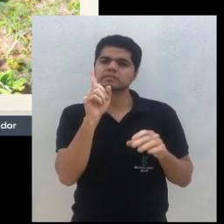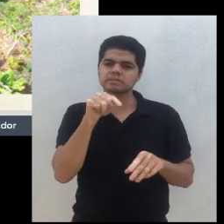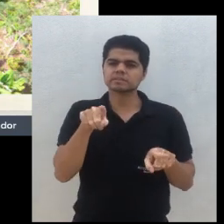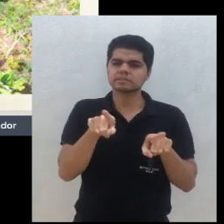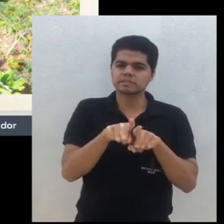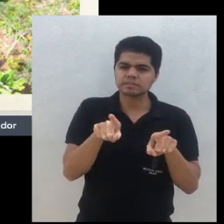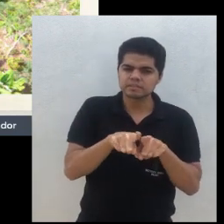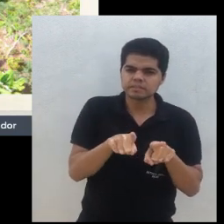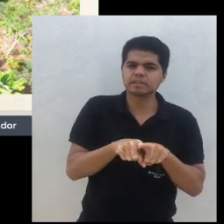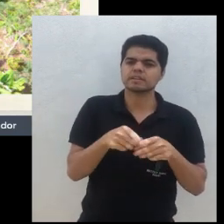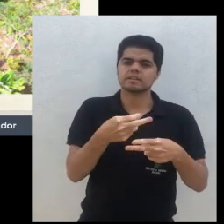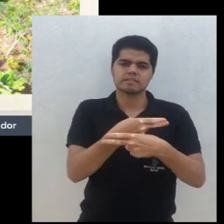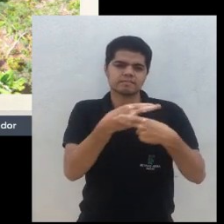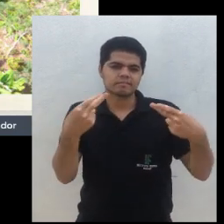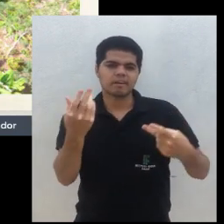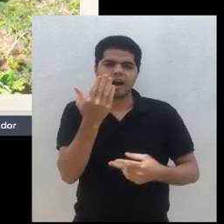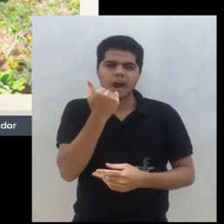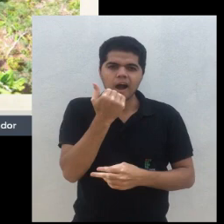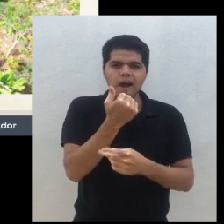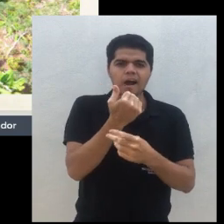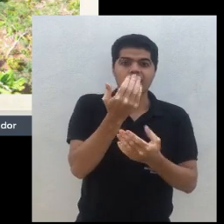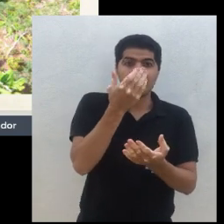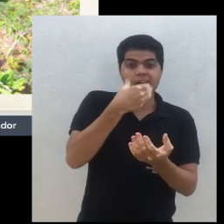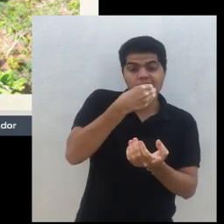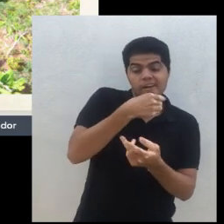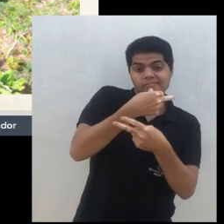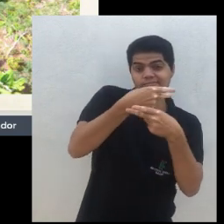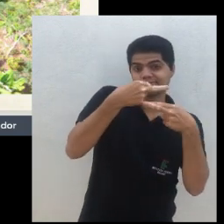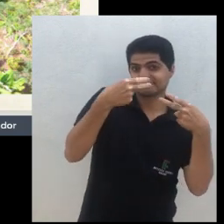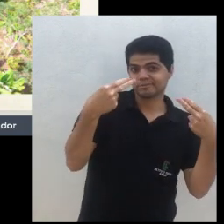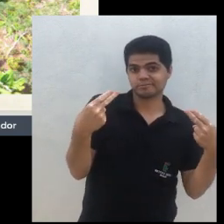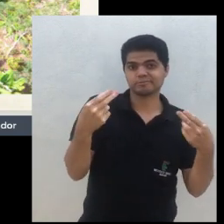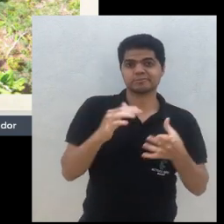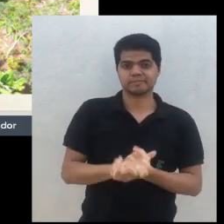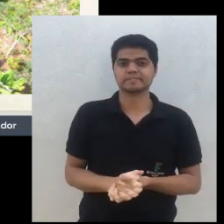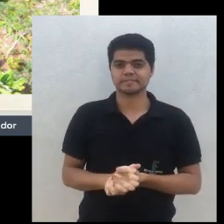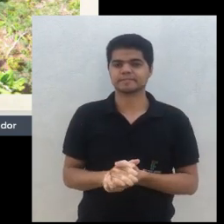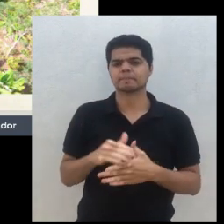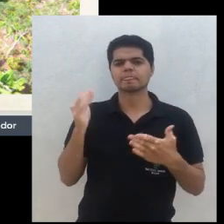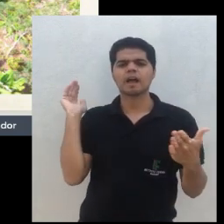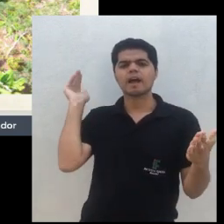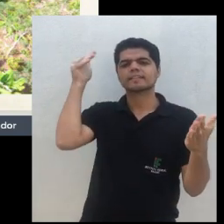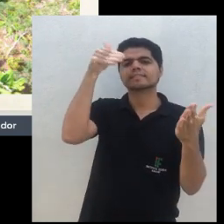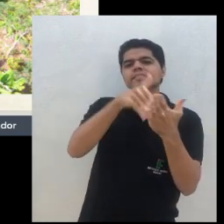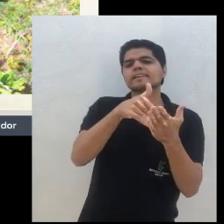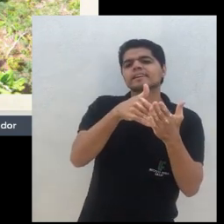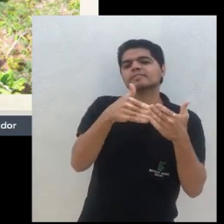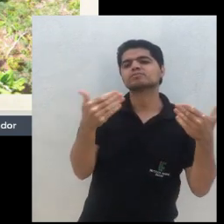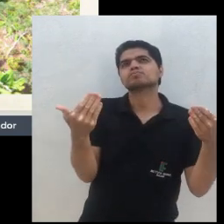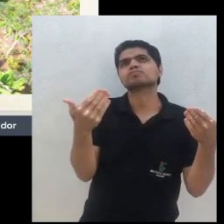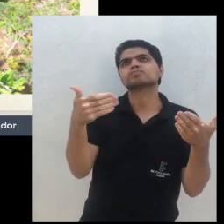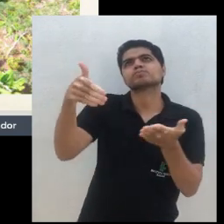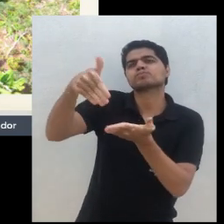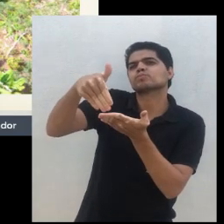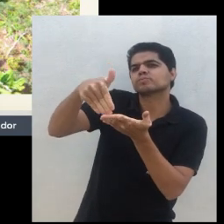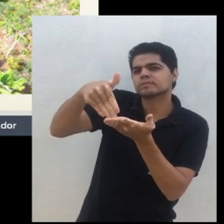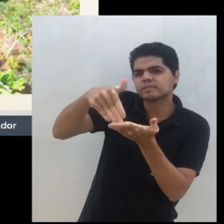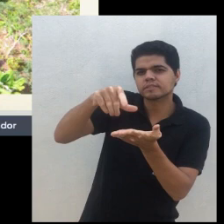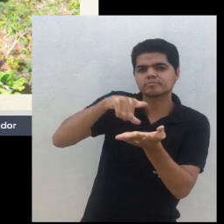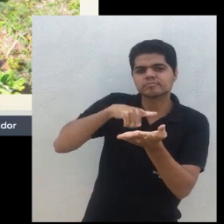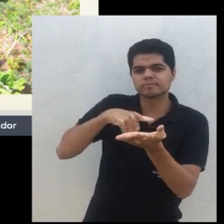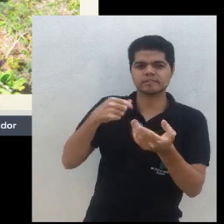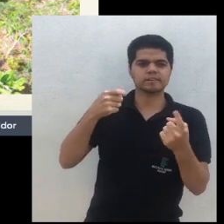safras biodiversas, com bastante frutas, até o início do fechamento dele, o agricultor está produzindo aí